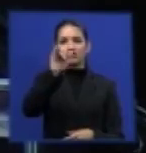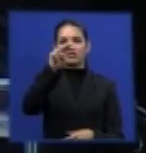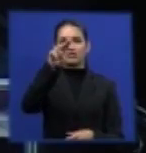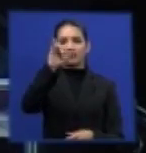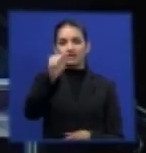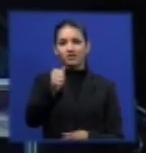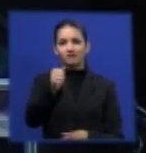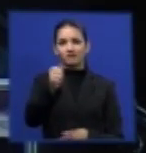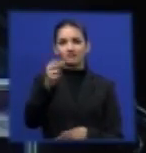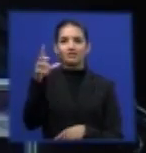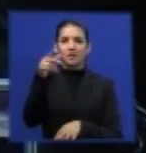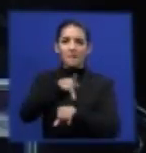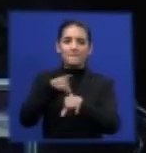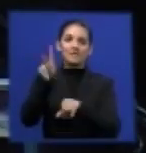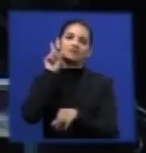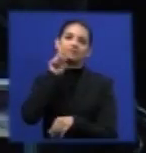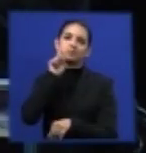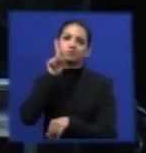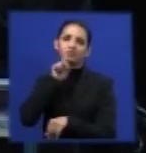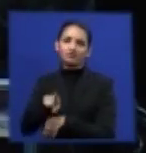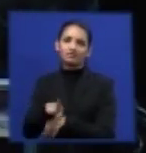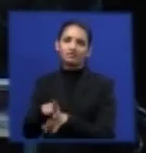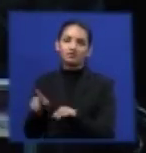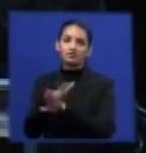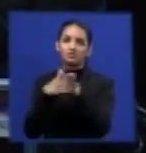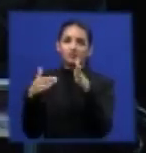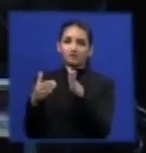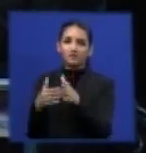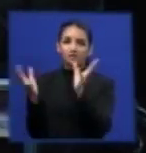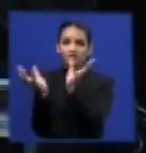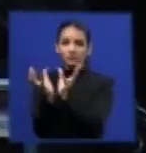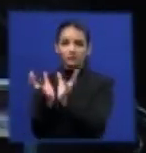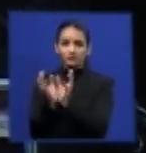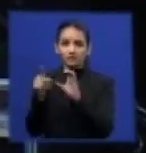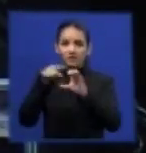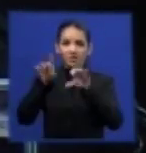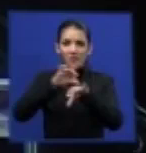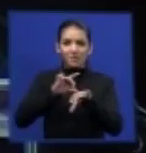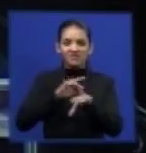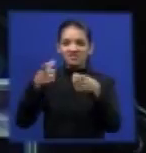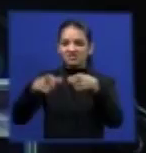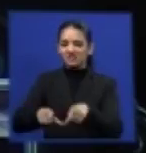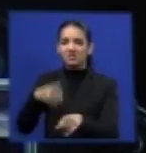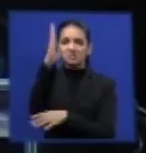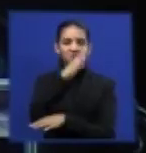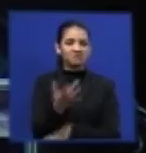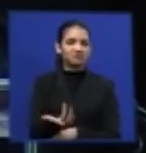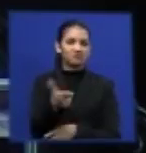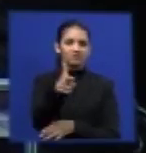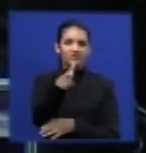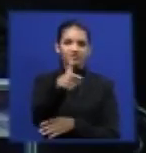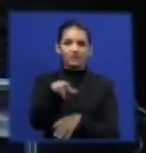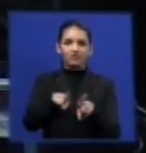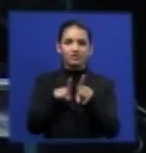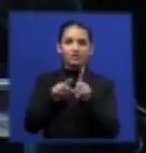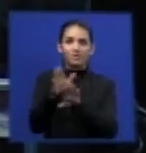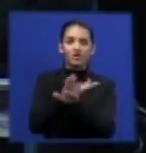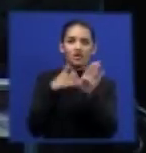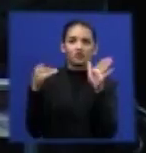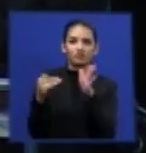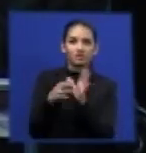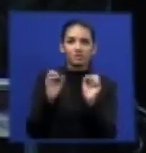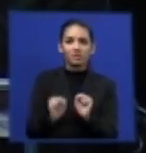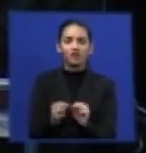que aquela montanha de pneus era de banda branca, que o Brasil não conhece, e todos eles estão e podem ser reproduzidos agora,